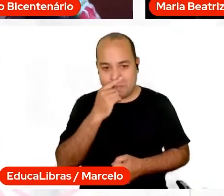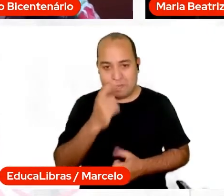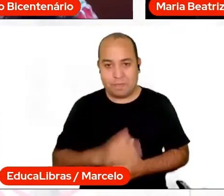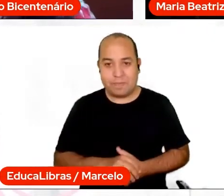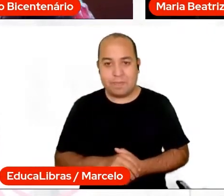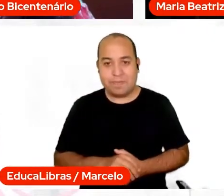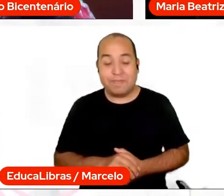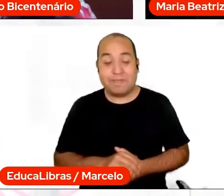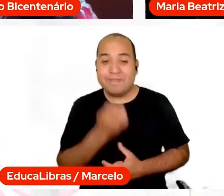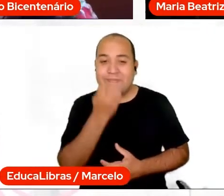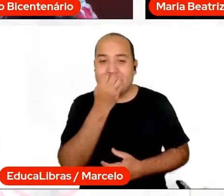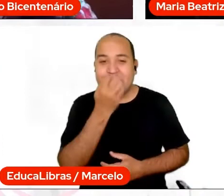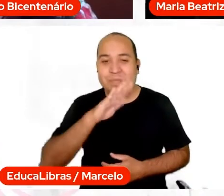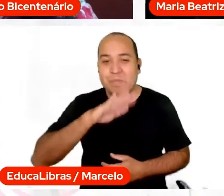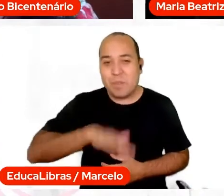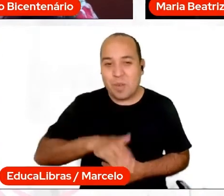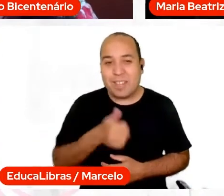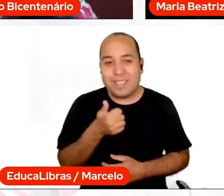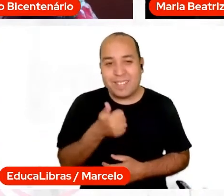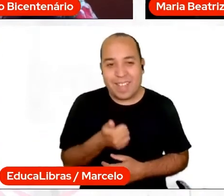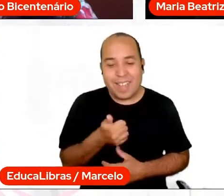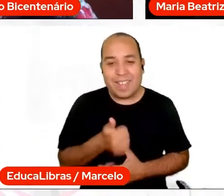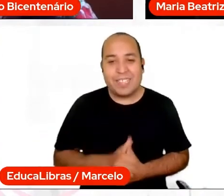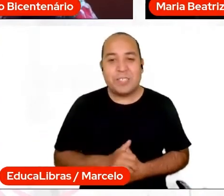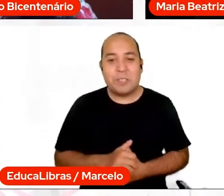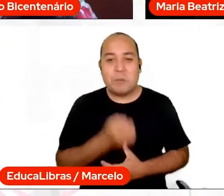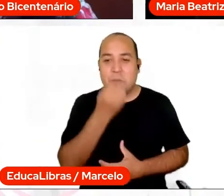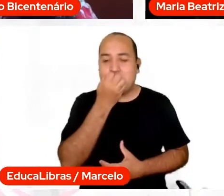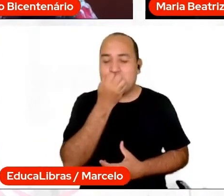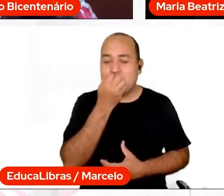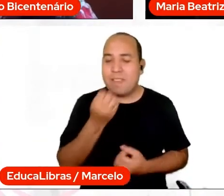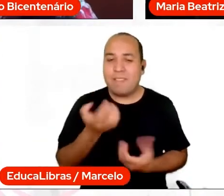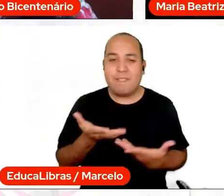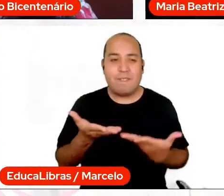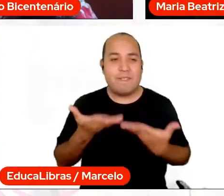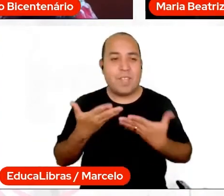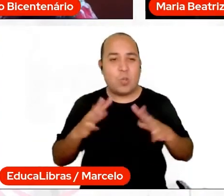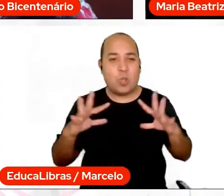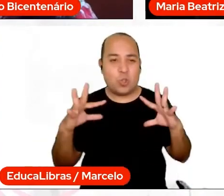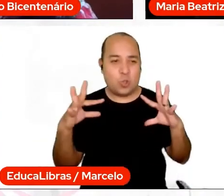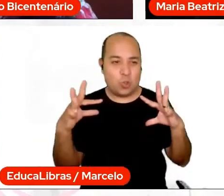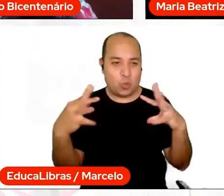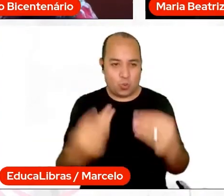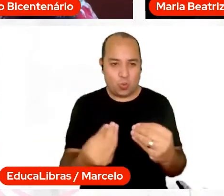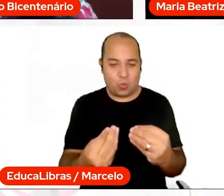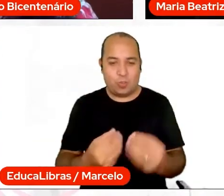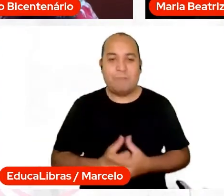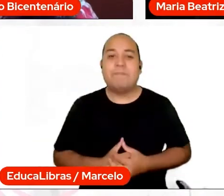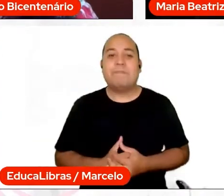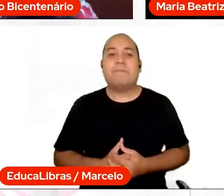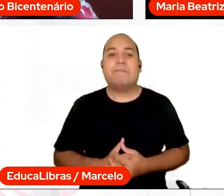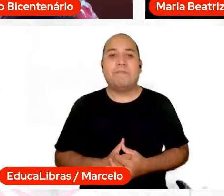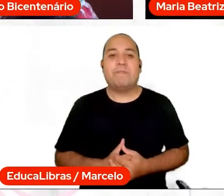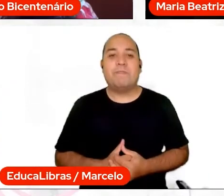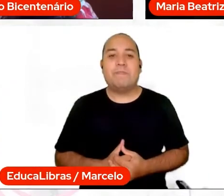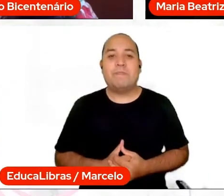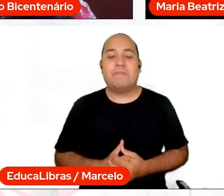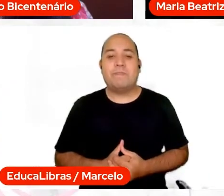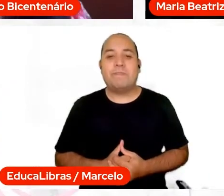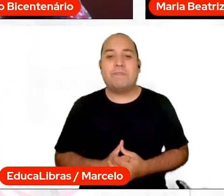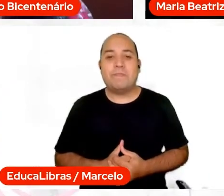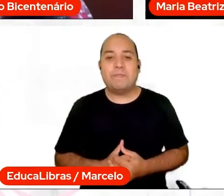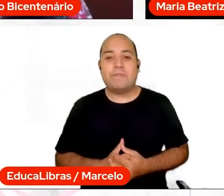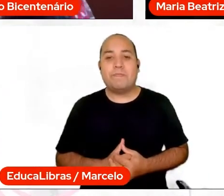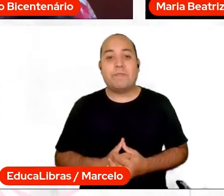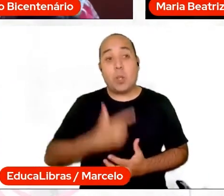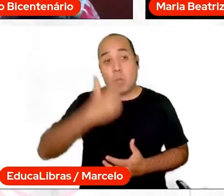Boa tarde, boa tarde, bem-vindo a toda, todos e todos. Eu sou